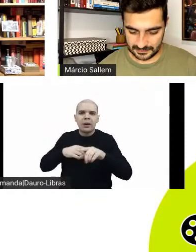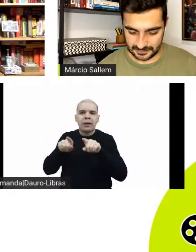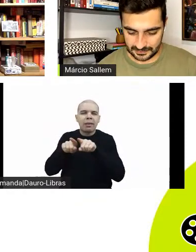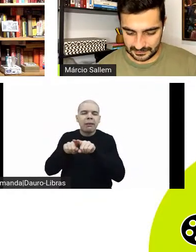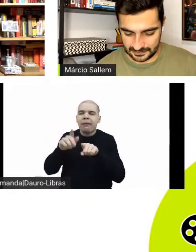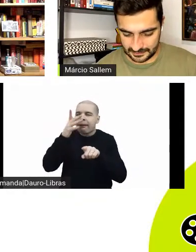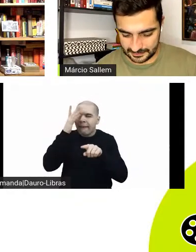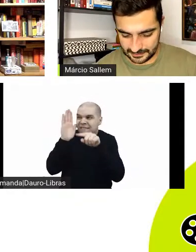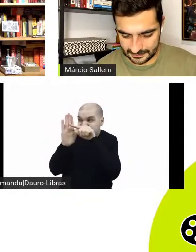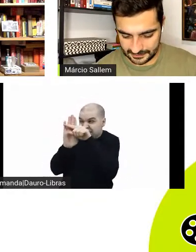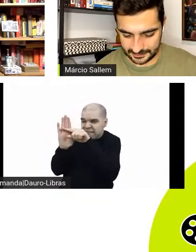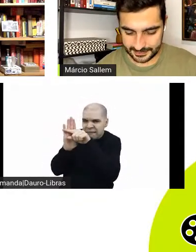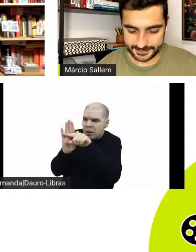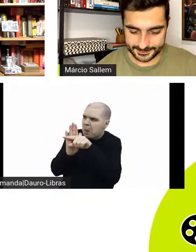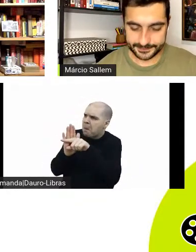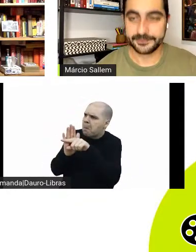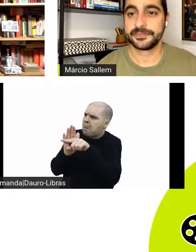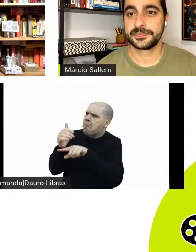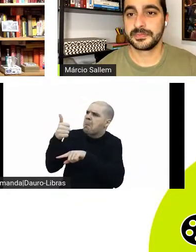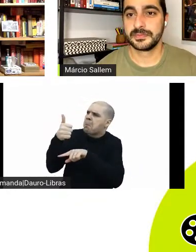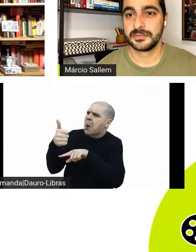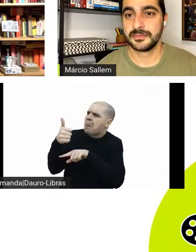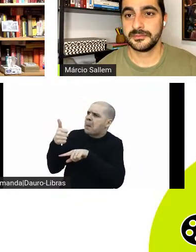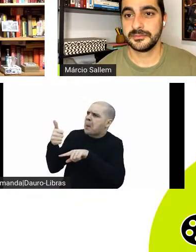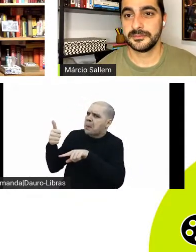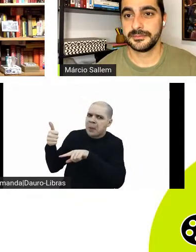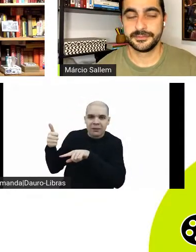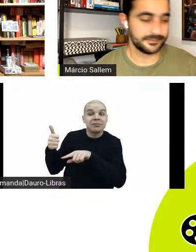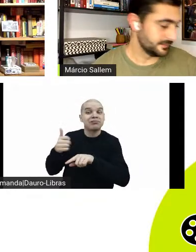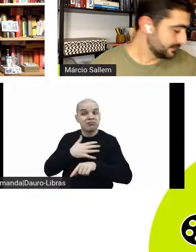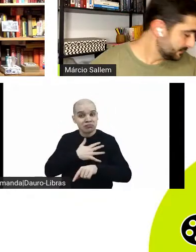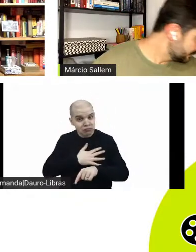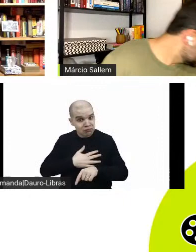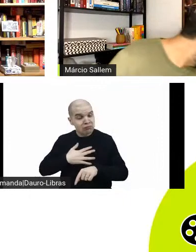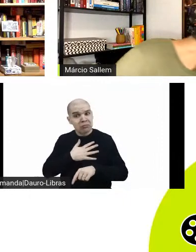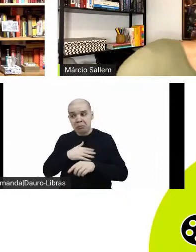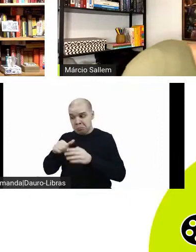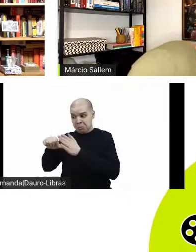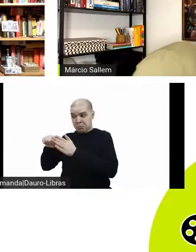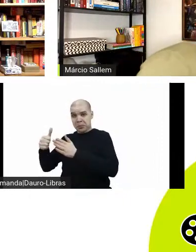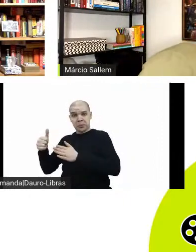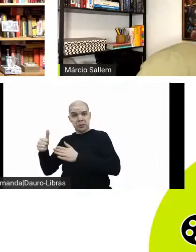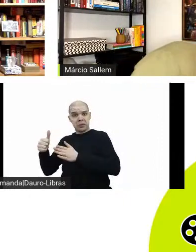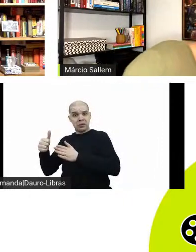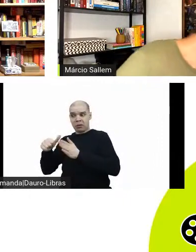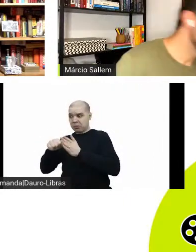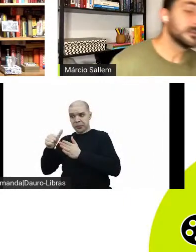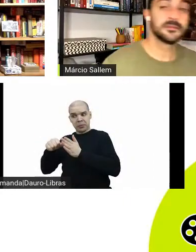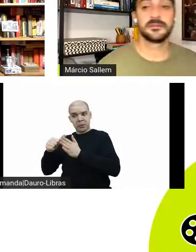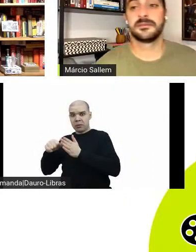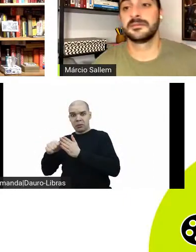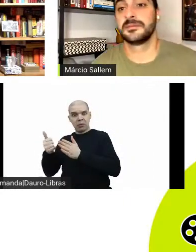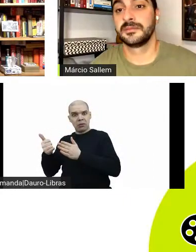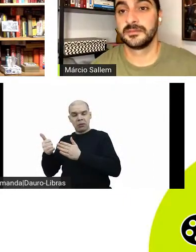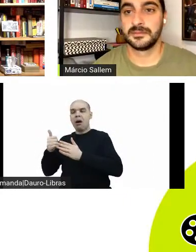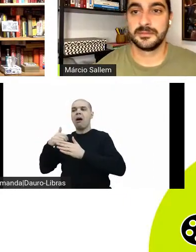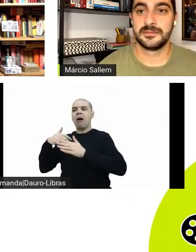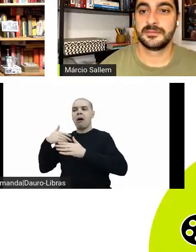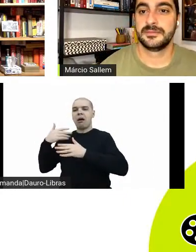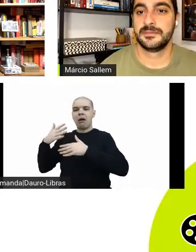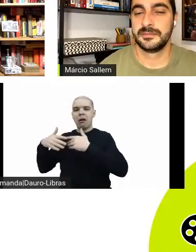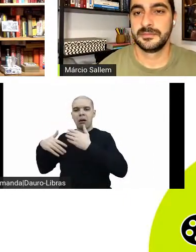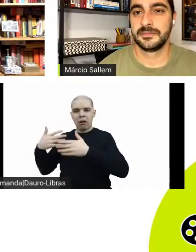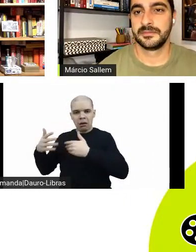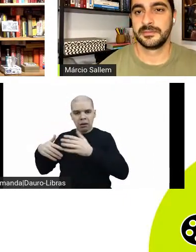normal, assim, no meio do caminho ele se ressignificar, né, então talvez essa ida para a Hollywood tomou,